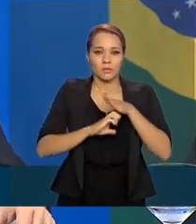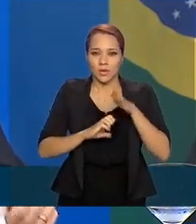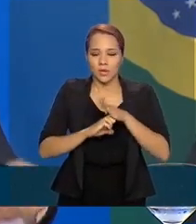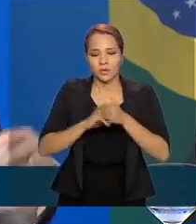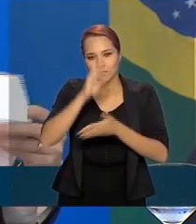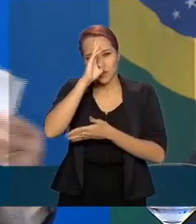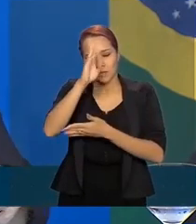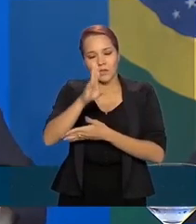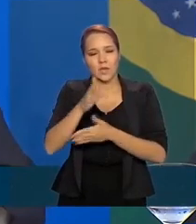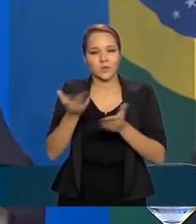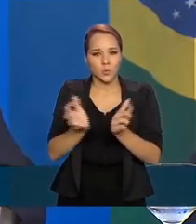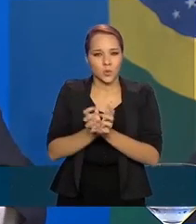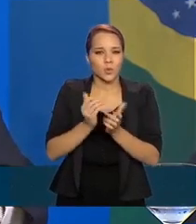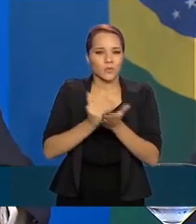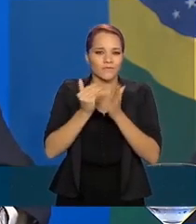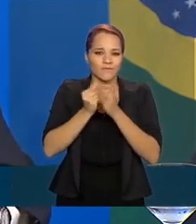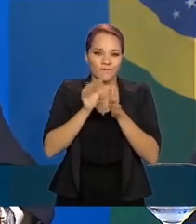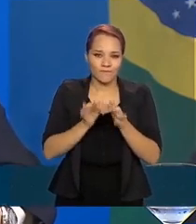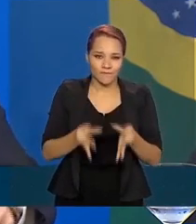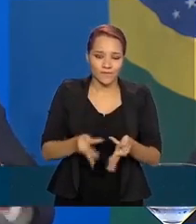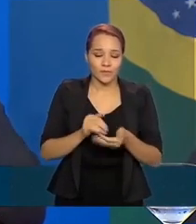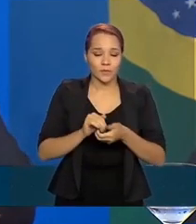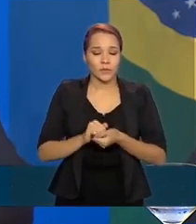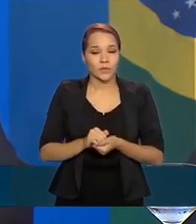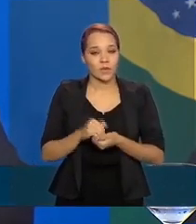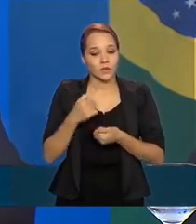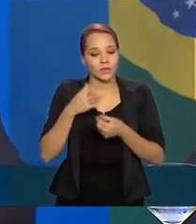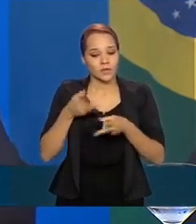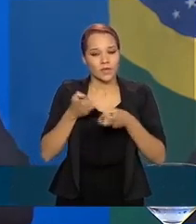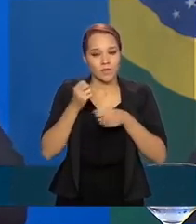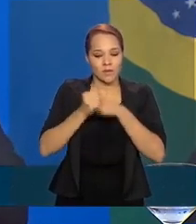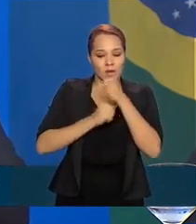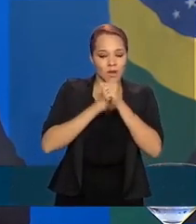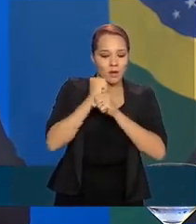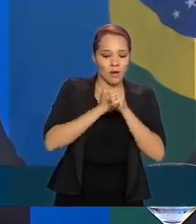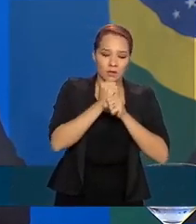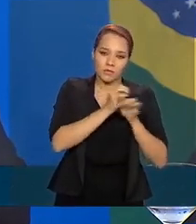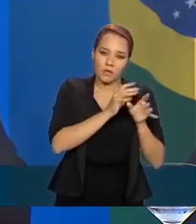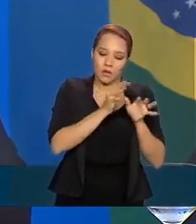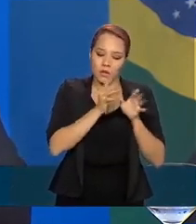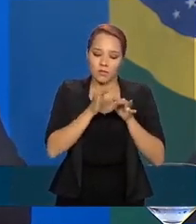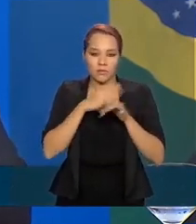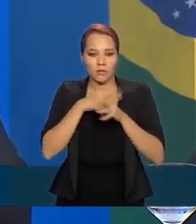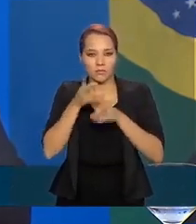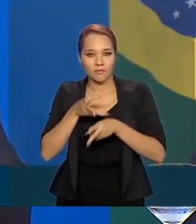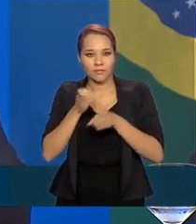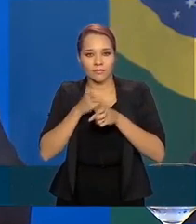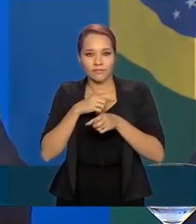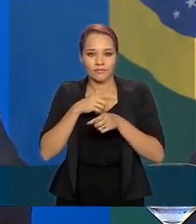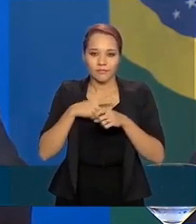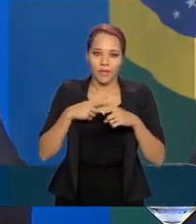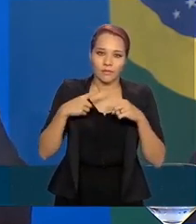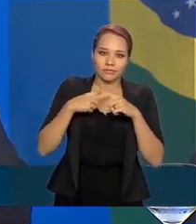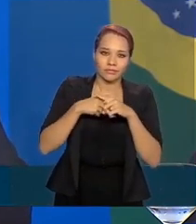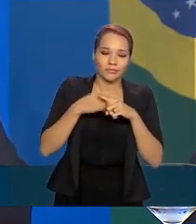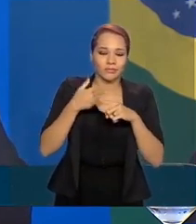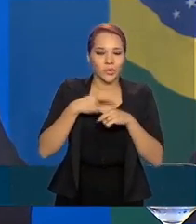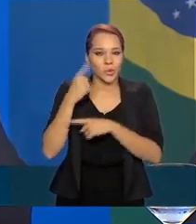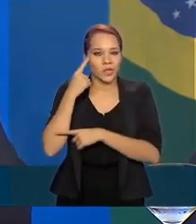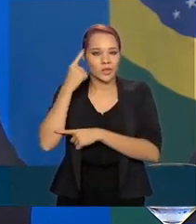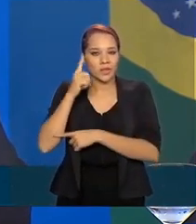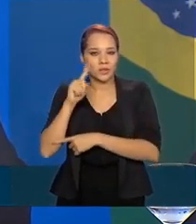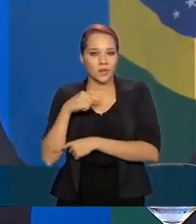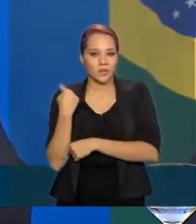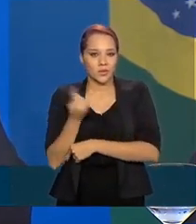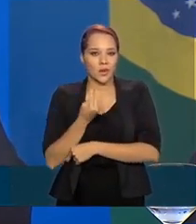os mais vulneráveis. Então, a gente nota, nesses âmbitos, tenho notado que há uma convergência muito grande com ideias que são